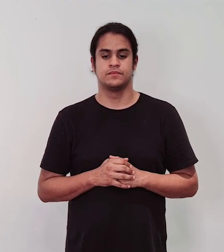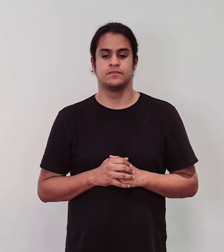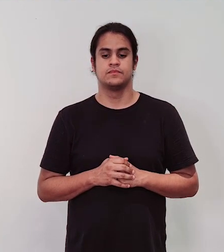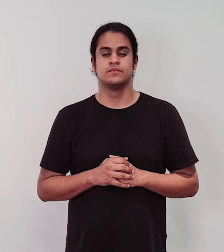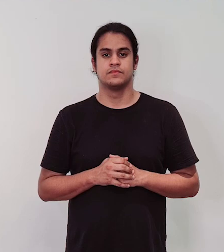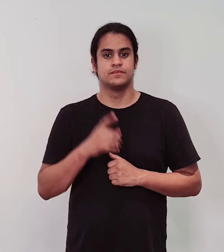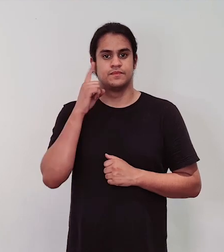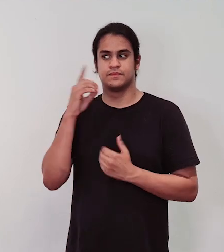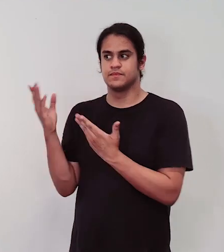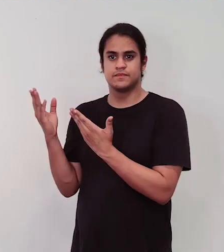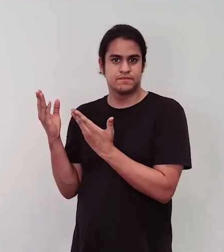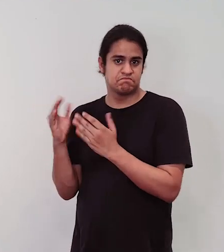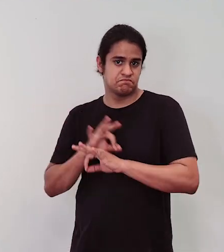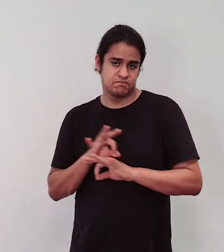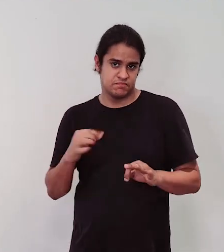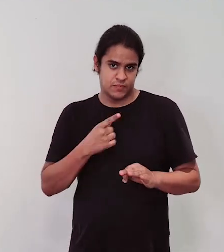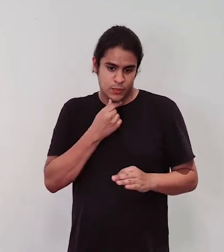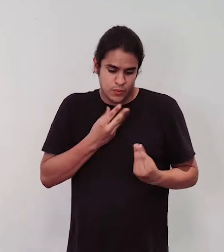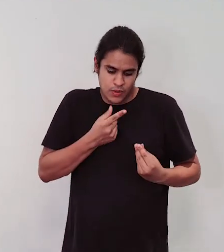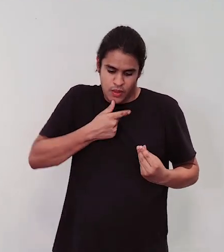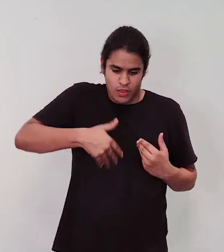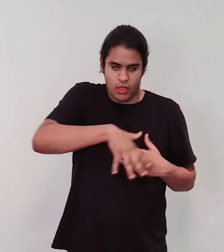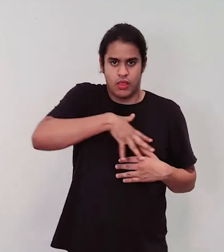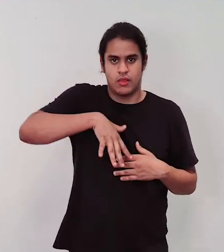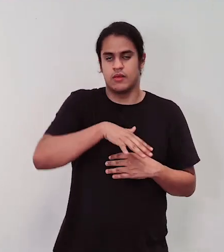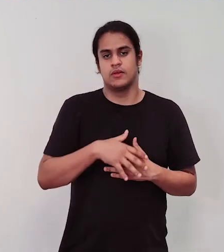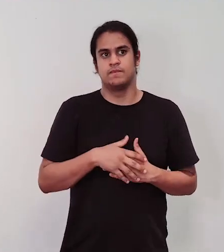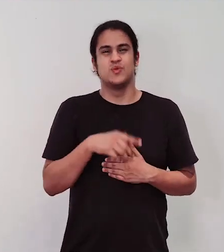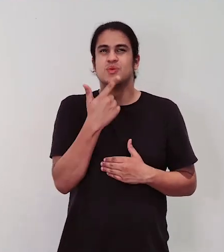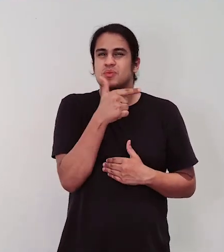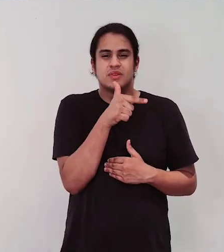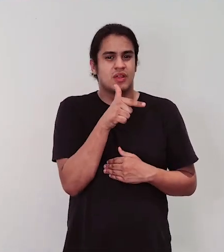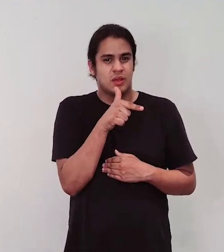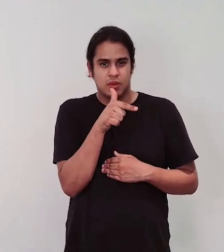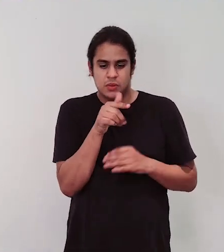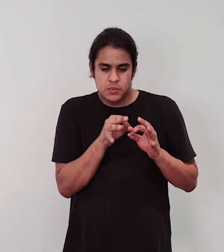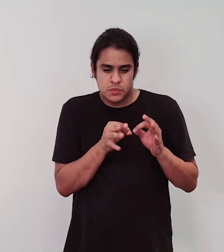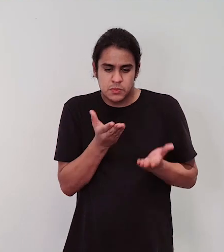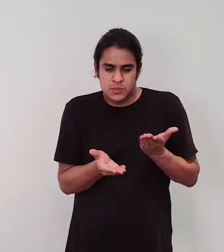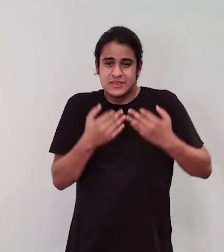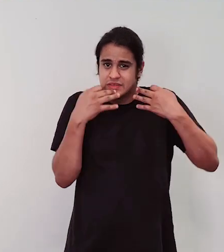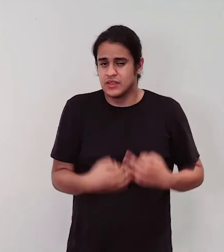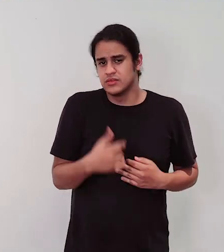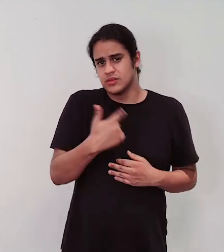Ela está bem líquida. Eu não tenho uma medida, uma proporção para isso, mas só deixar ela nessa